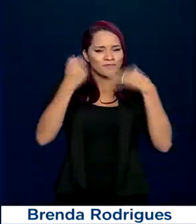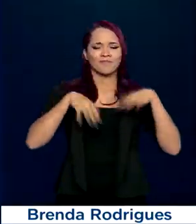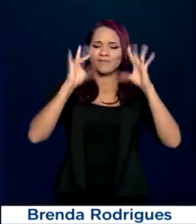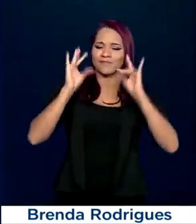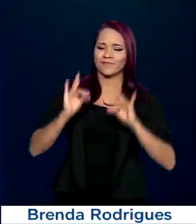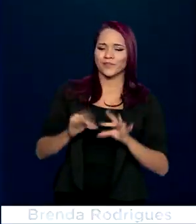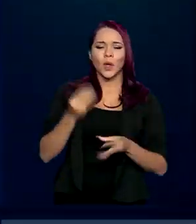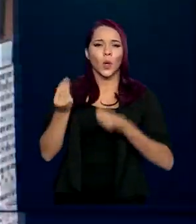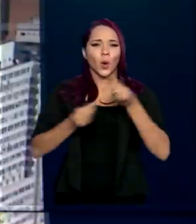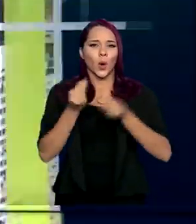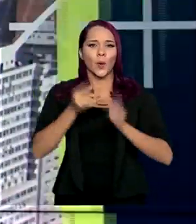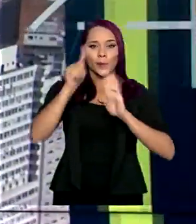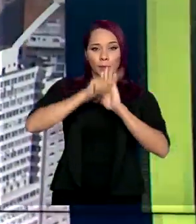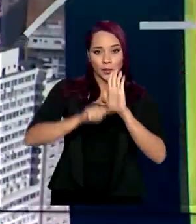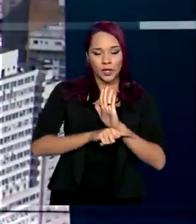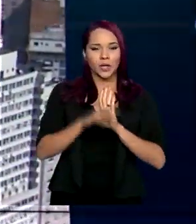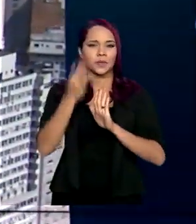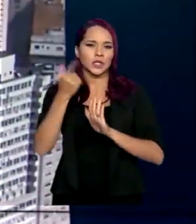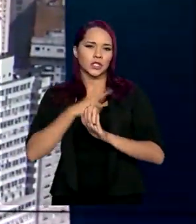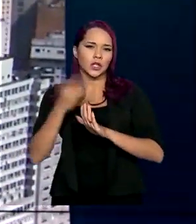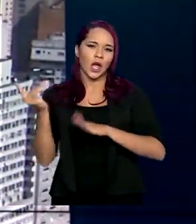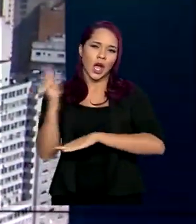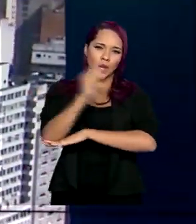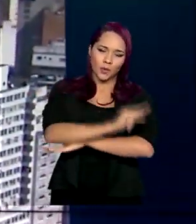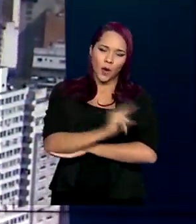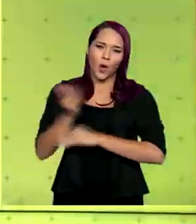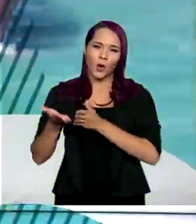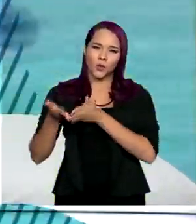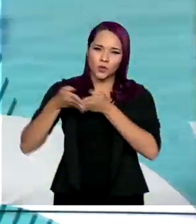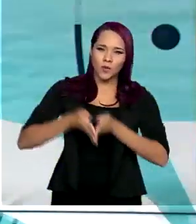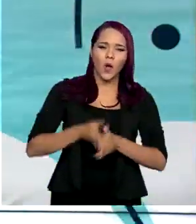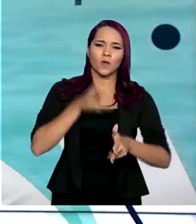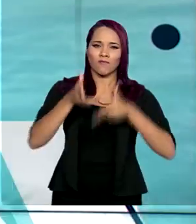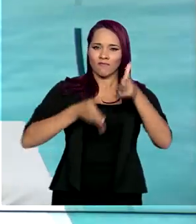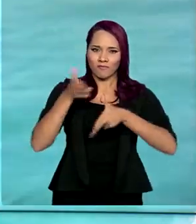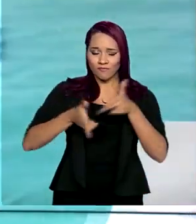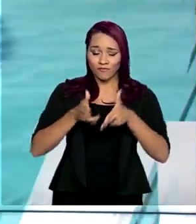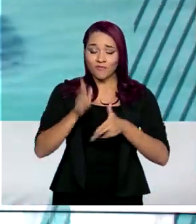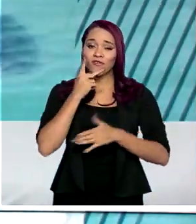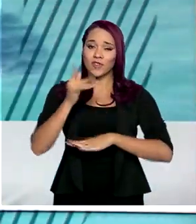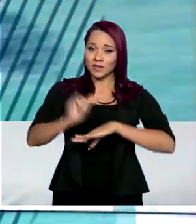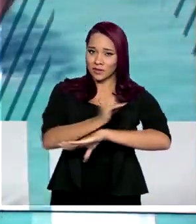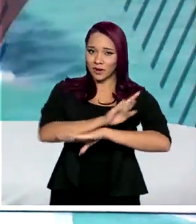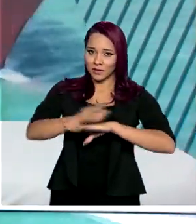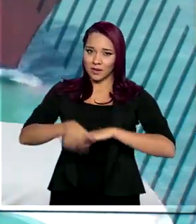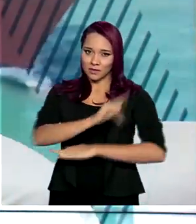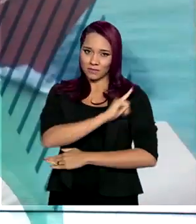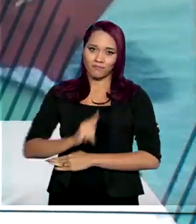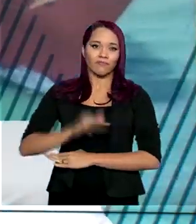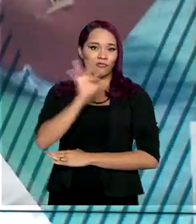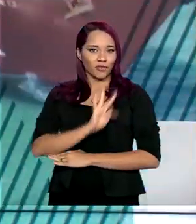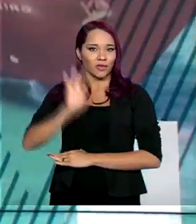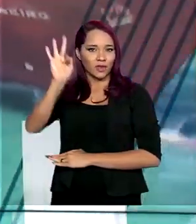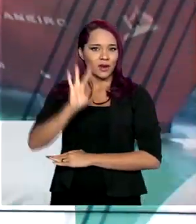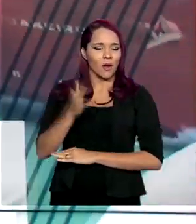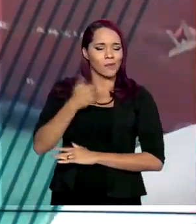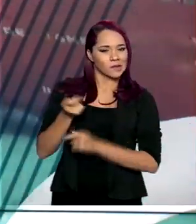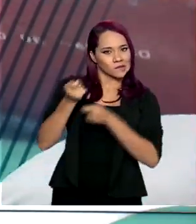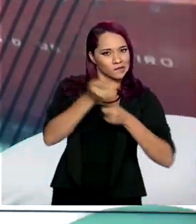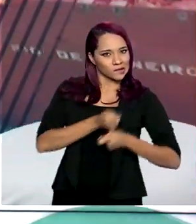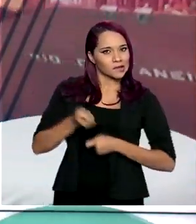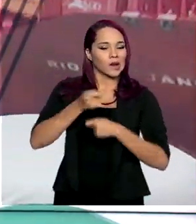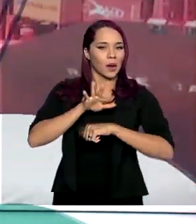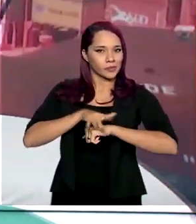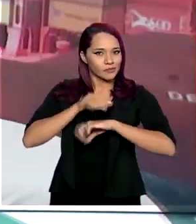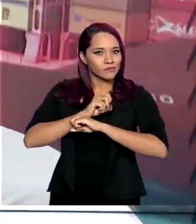programa de concessão de portos, aeroportos e ferrovias e falou sobre ações do governo federal para controlar a pandemia da